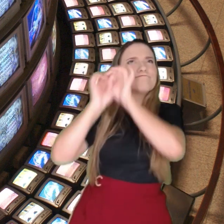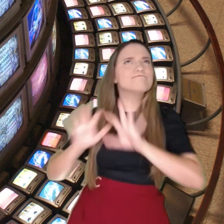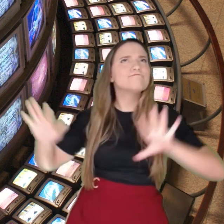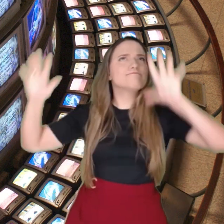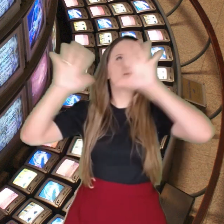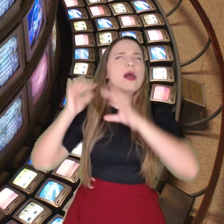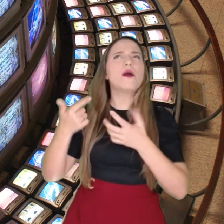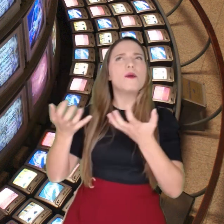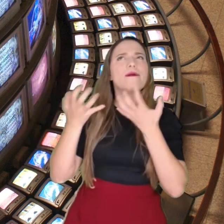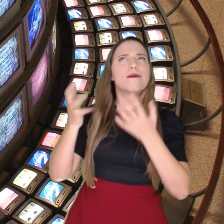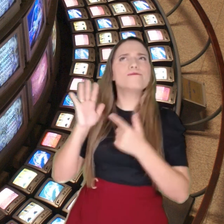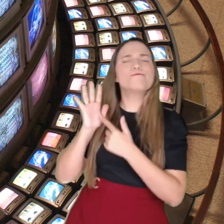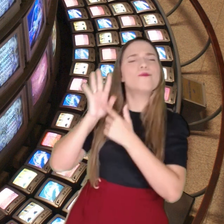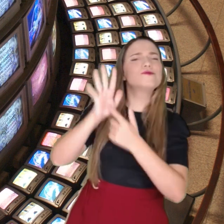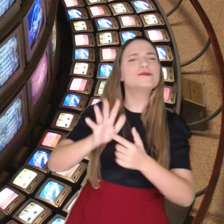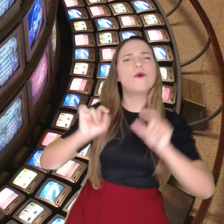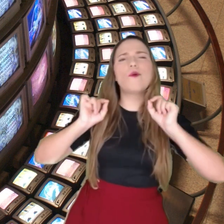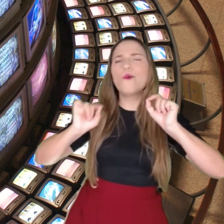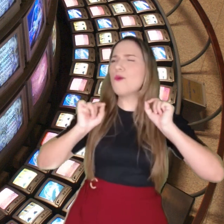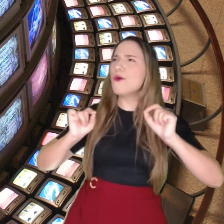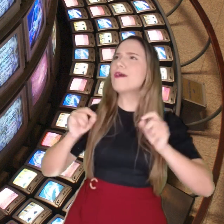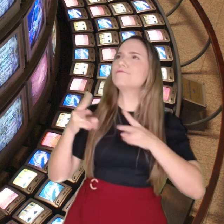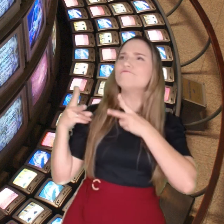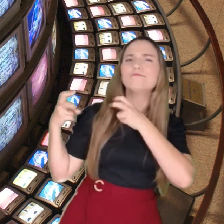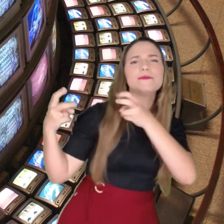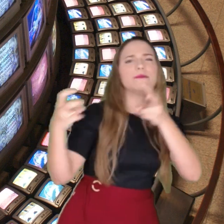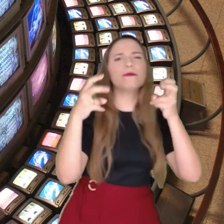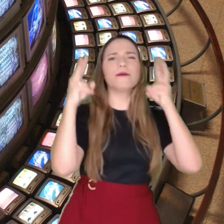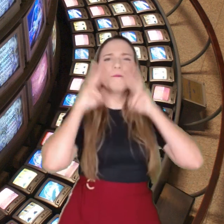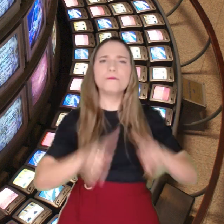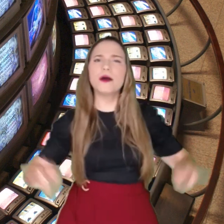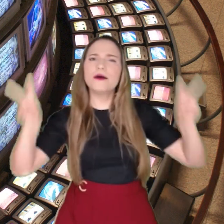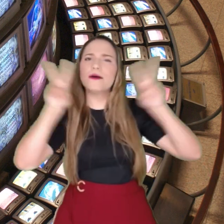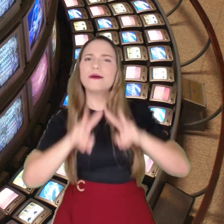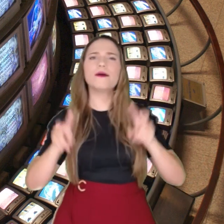comunicar ou explorar visualmente.